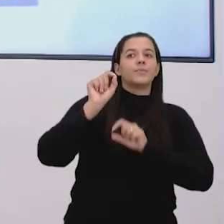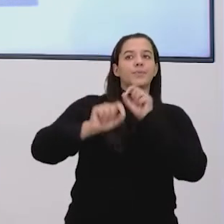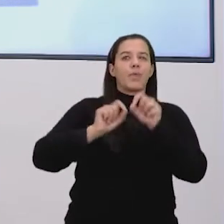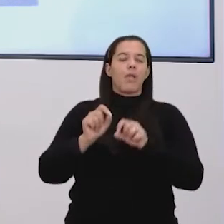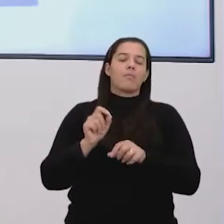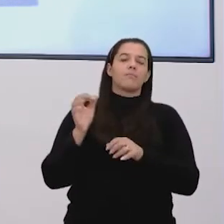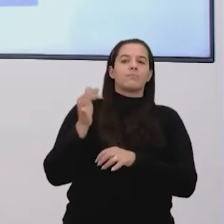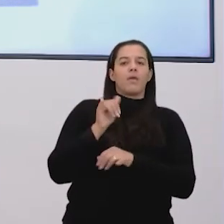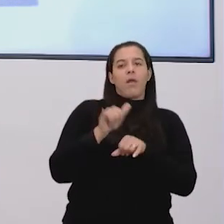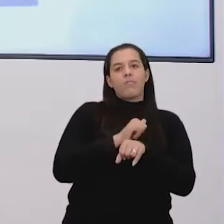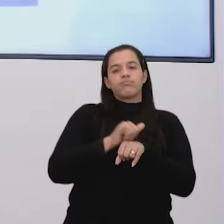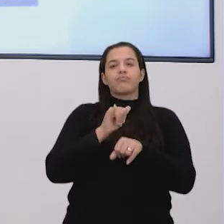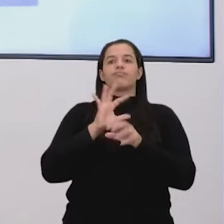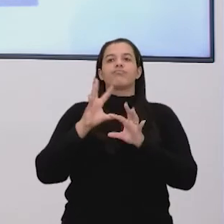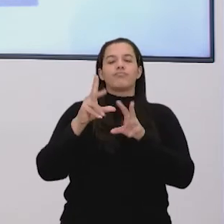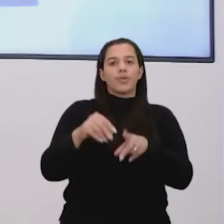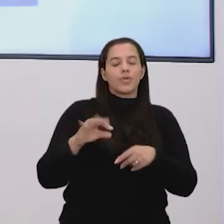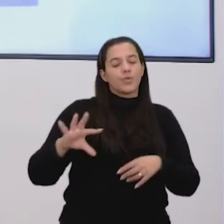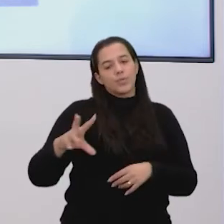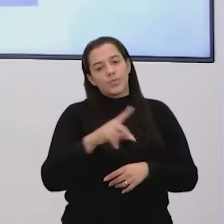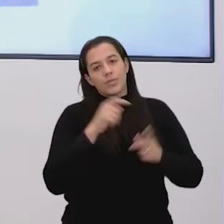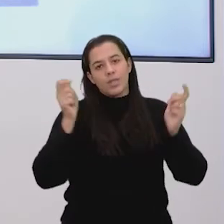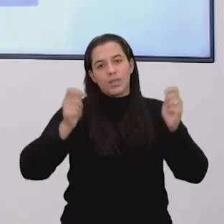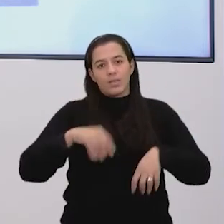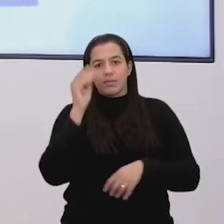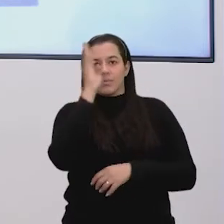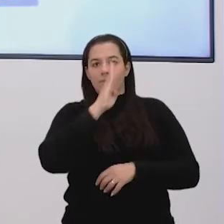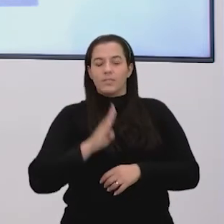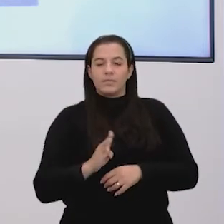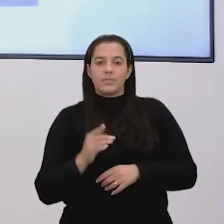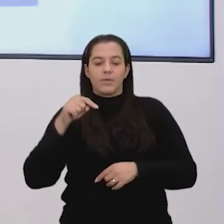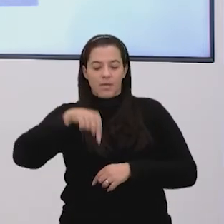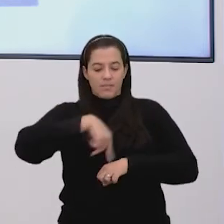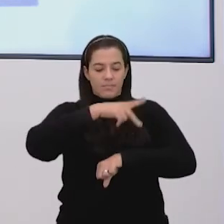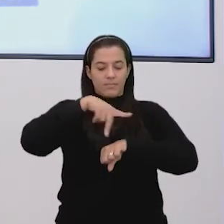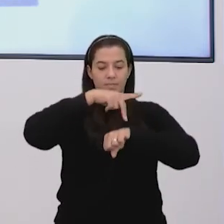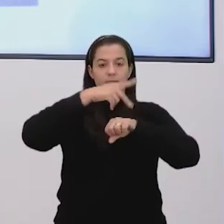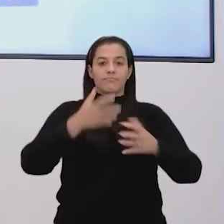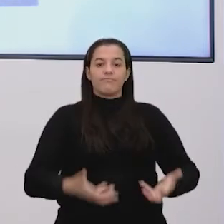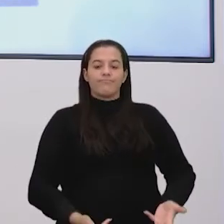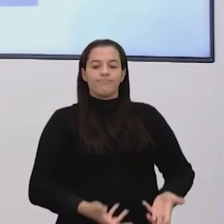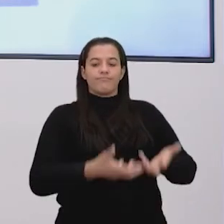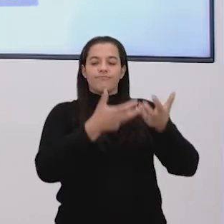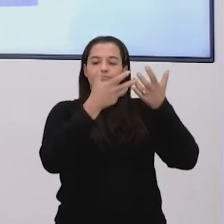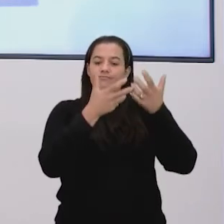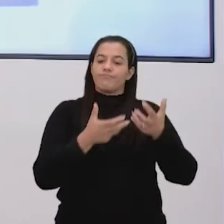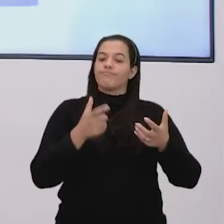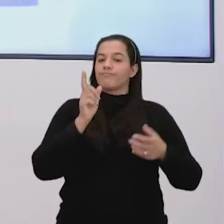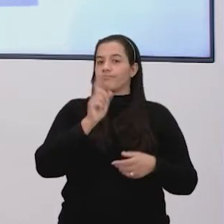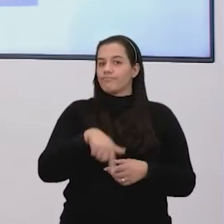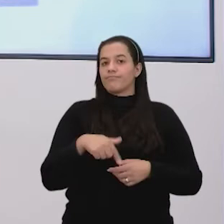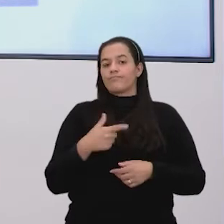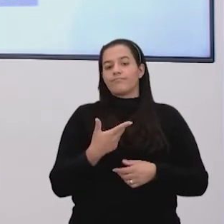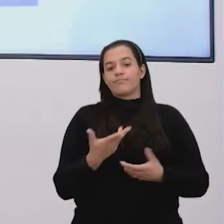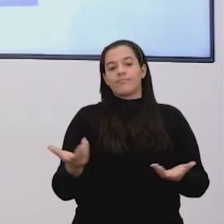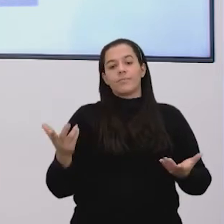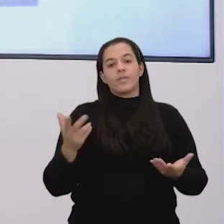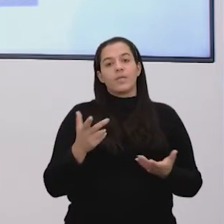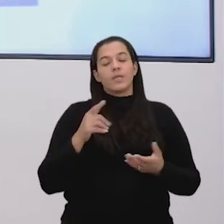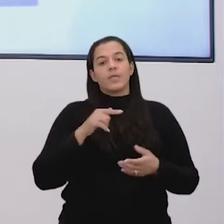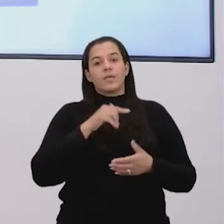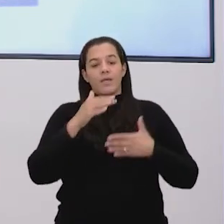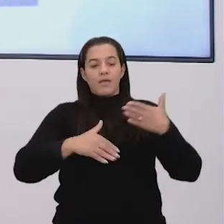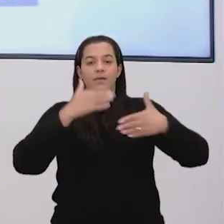crítico e que conheça aí todas as possibilidades do Brasil. Esse país que tem, ele é um país aí super